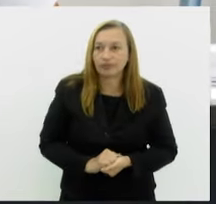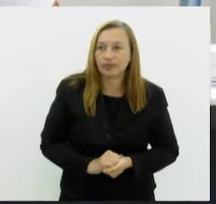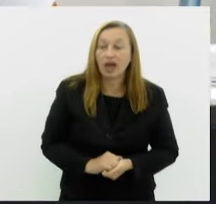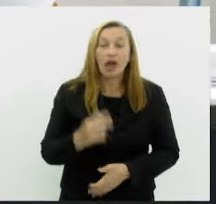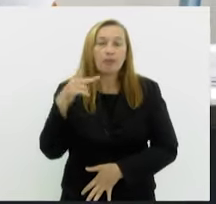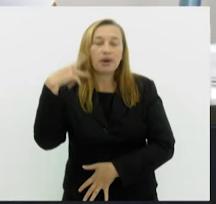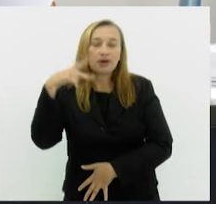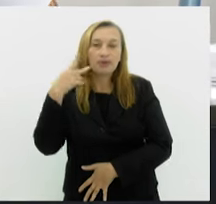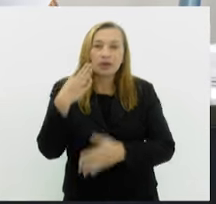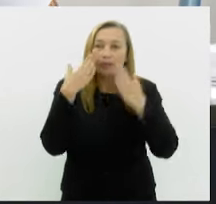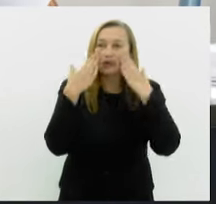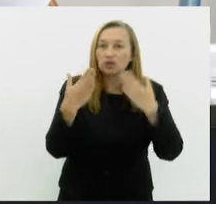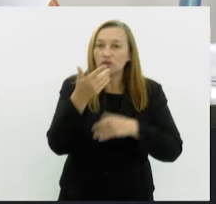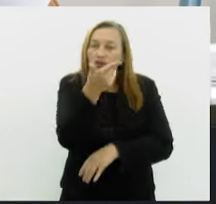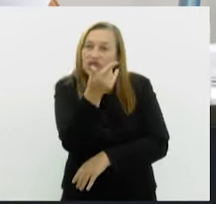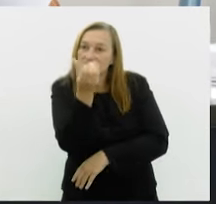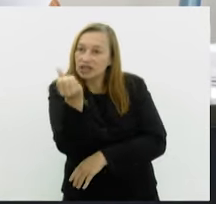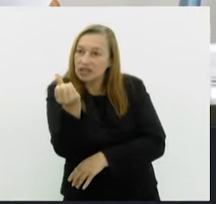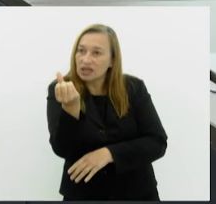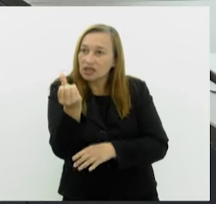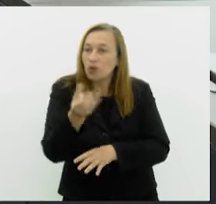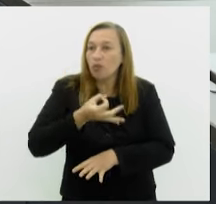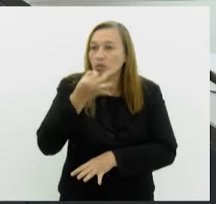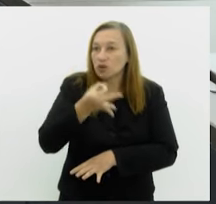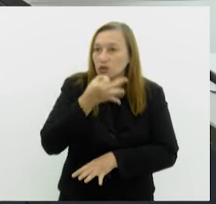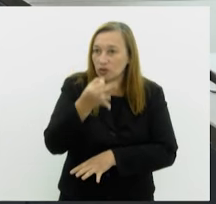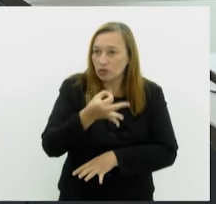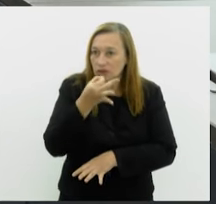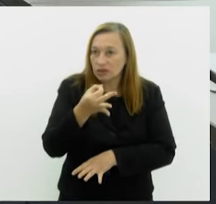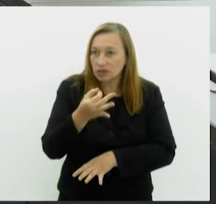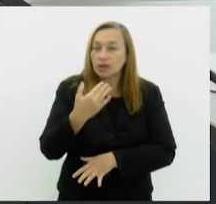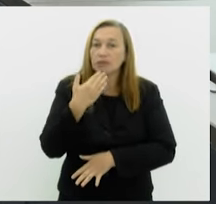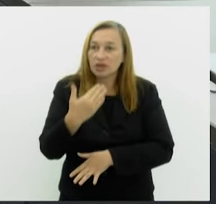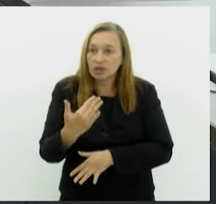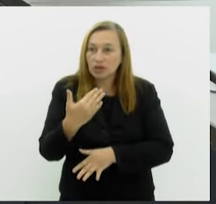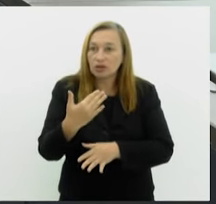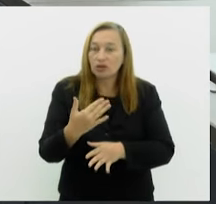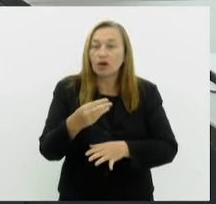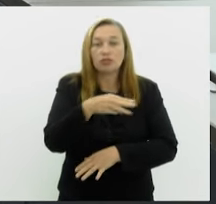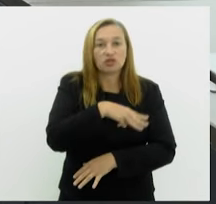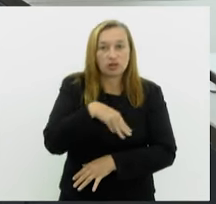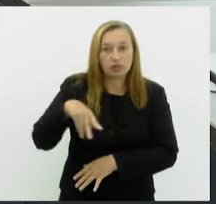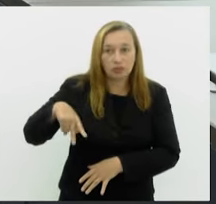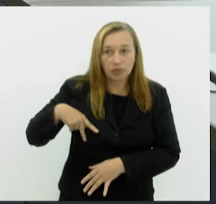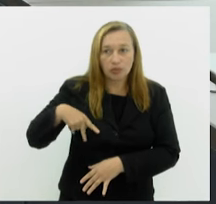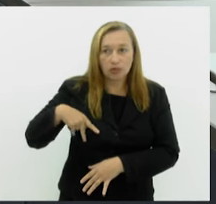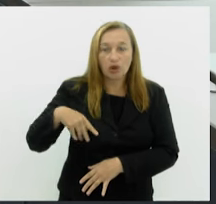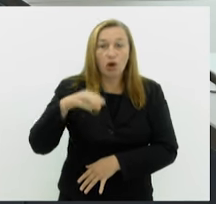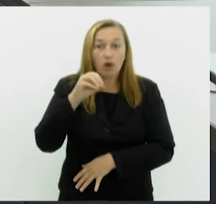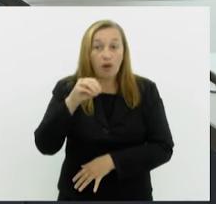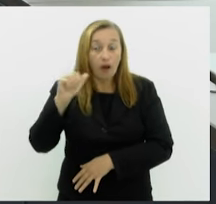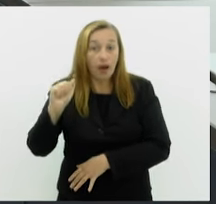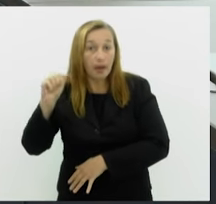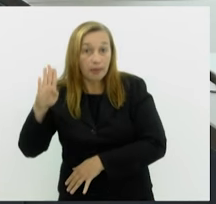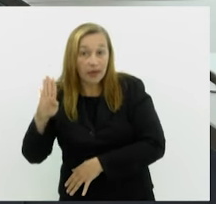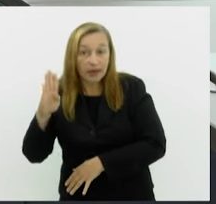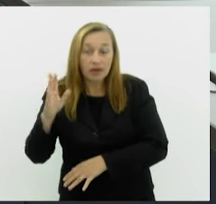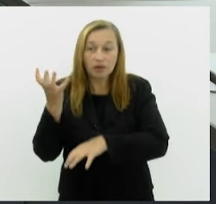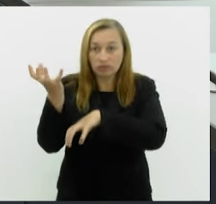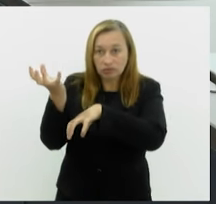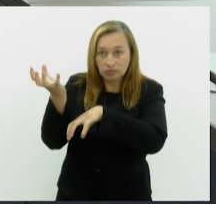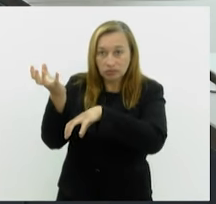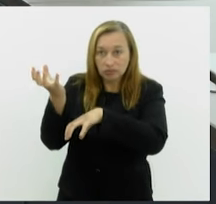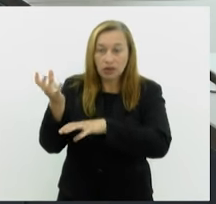parlamentar apresentou 25 sugestões e recomendações, destinadas ao Ministério Público, OAB, Congresso Nacional,